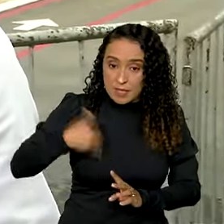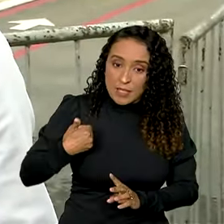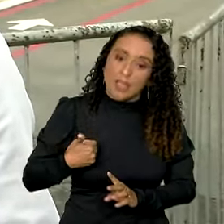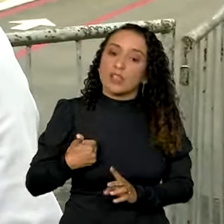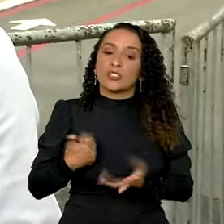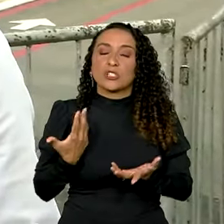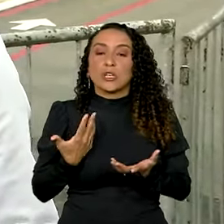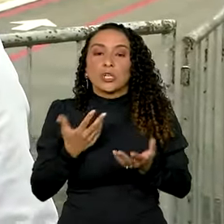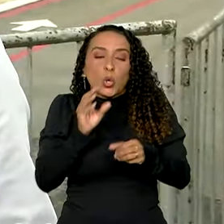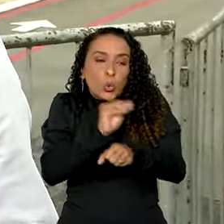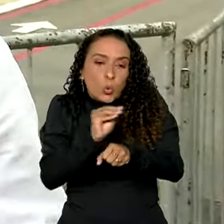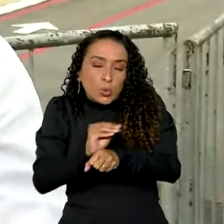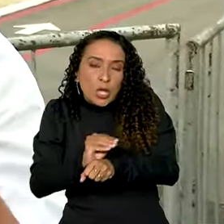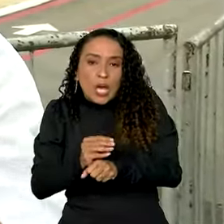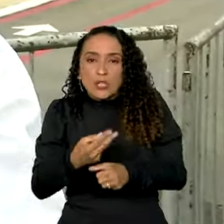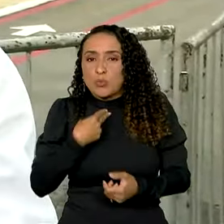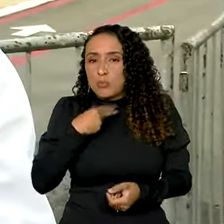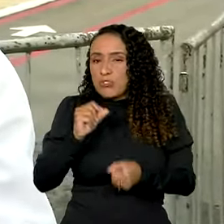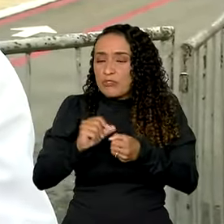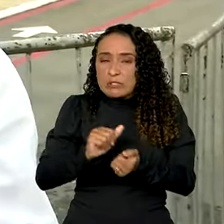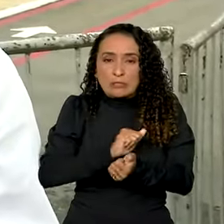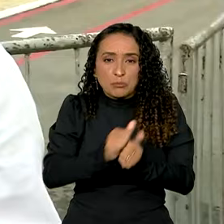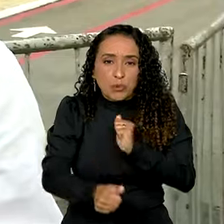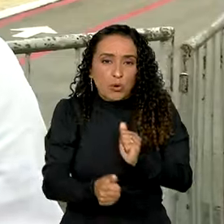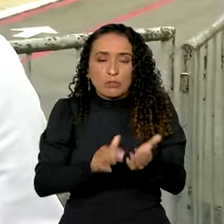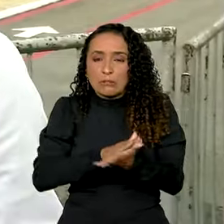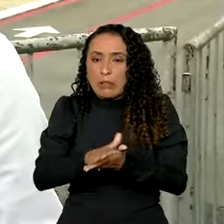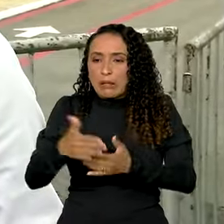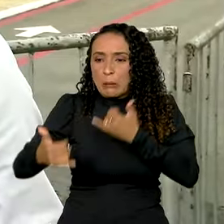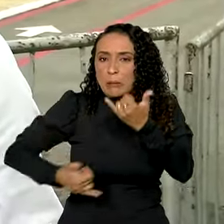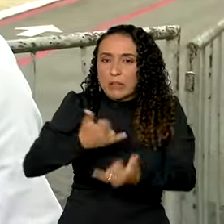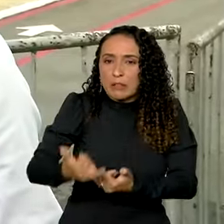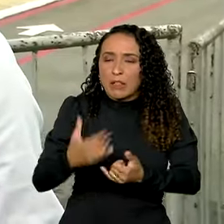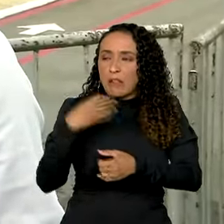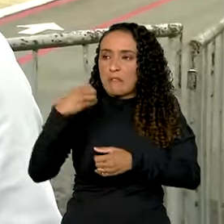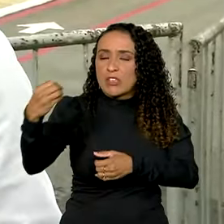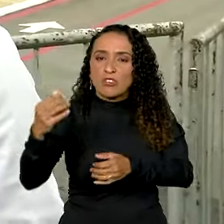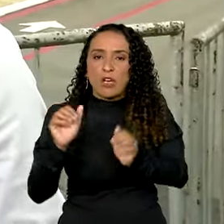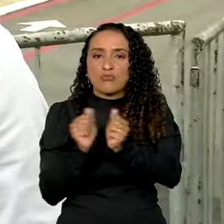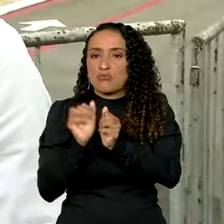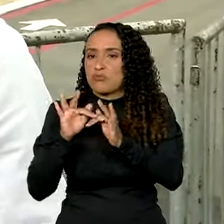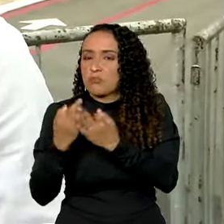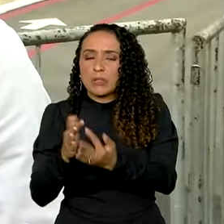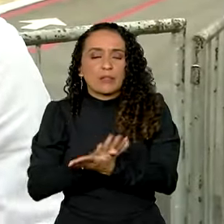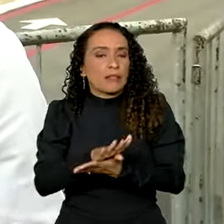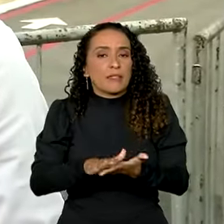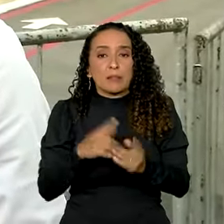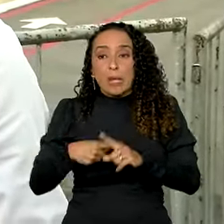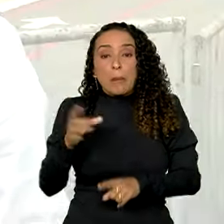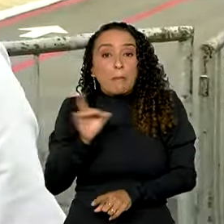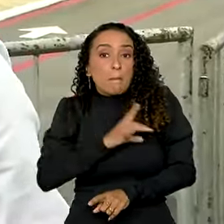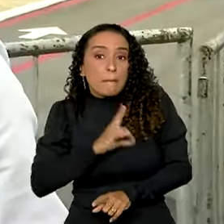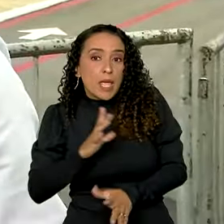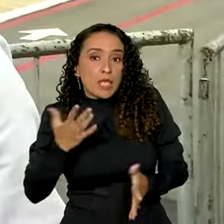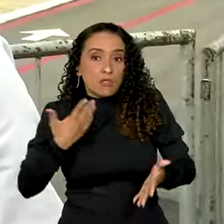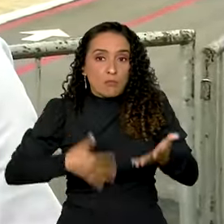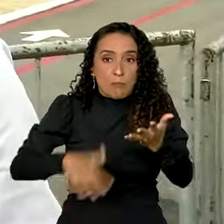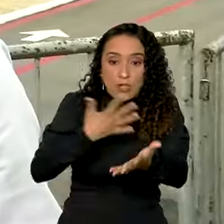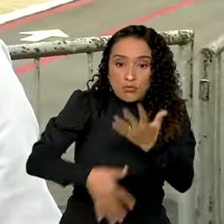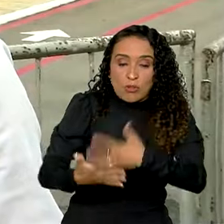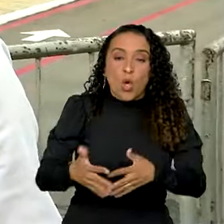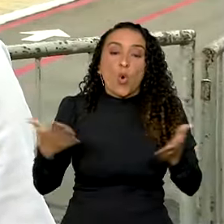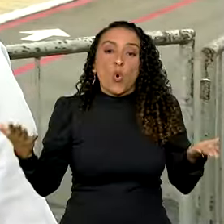de vidro. Eu não podia praticar esporte, não participava das brincadeiras, não ia viajar com minha família, porque eles tinham medo de não me machucar. Hoje,